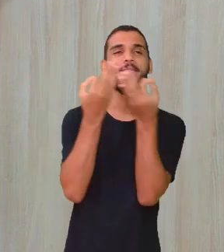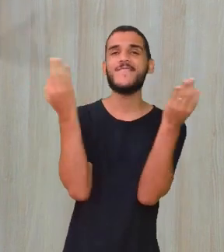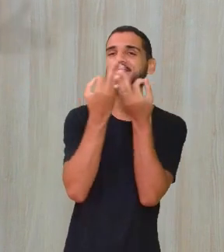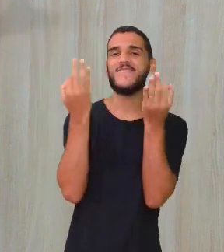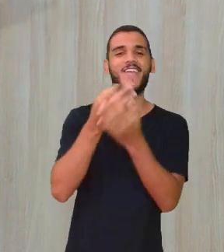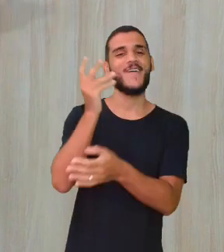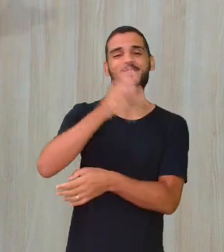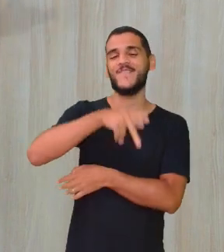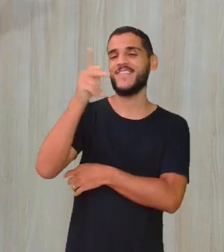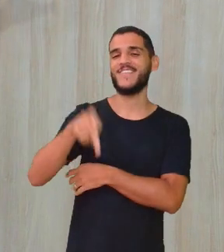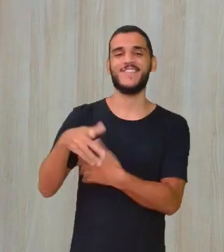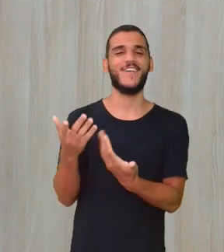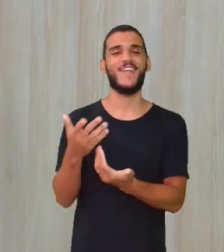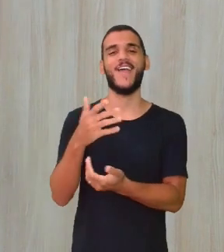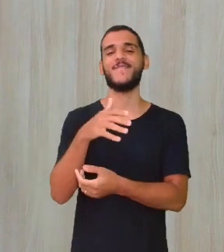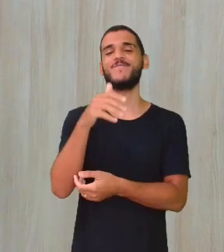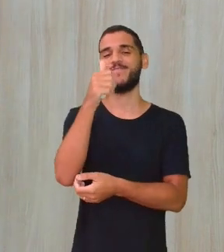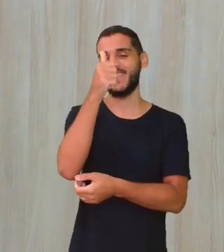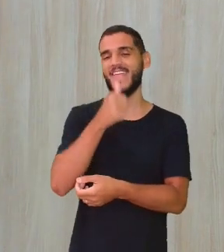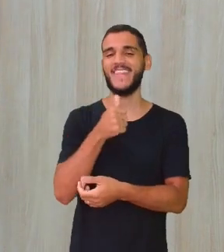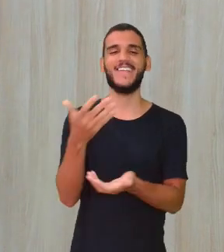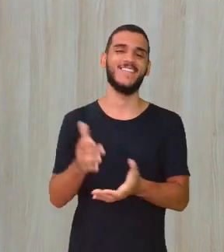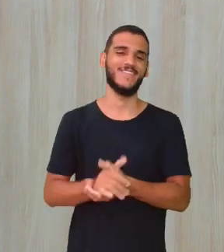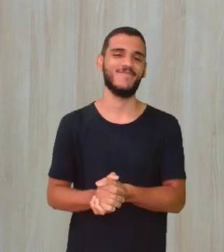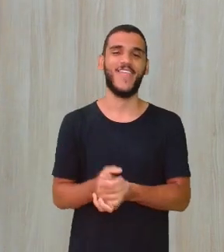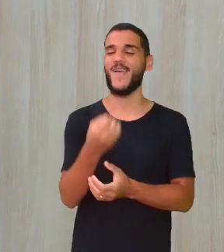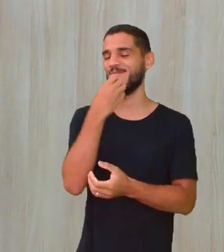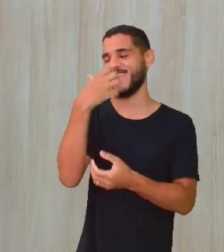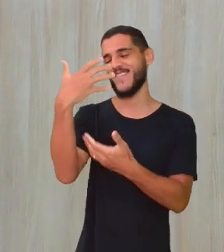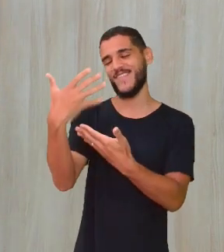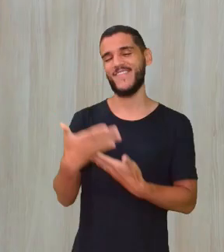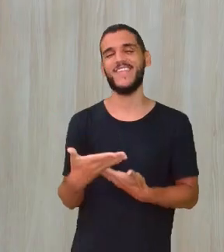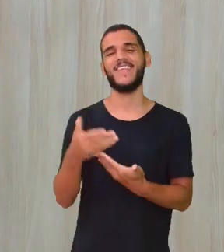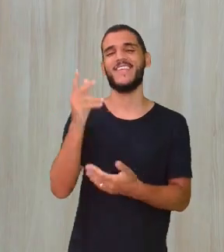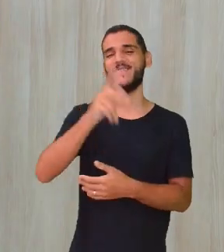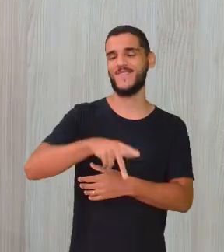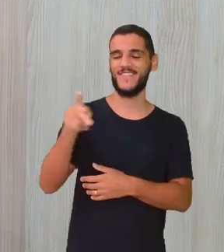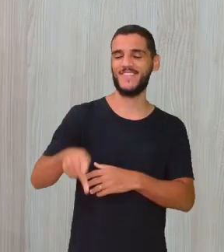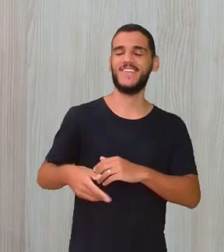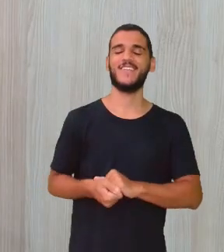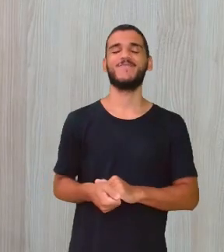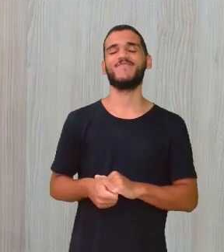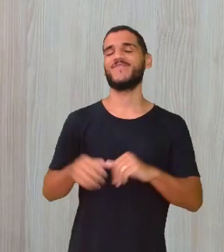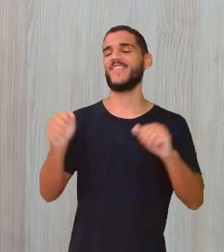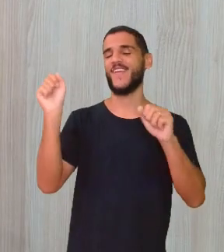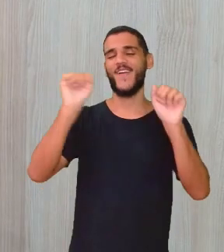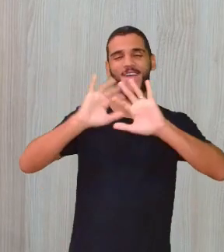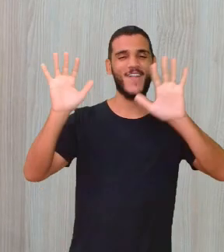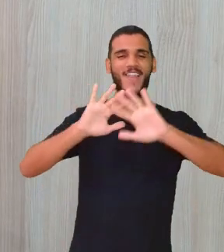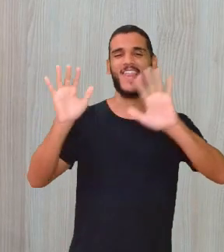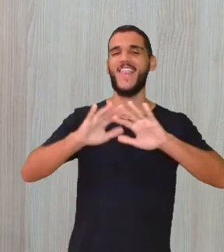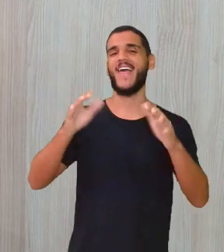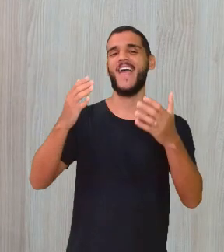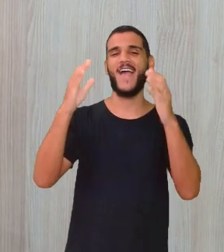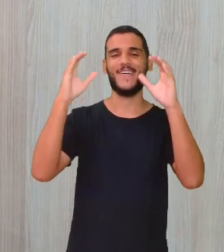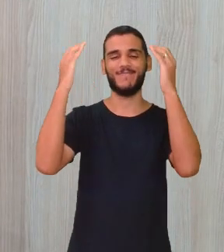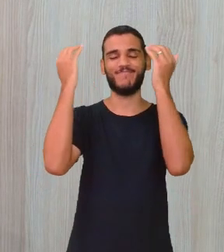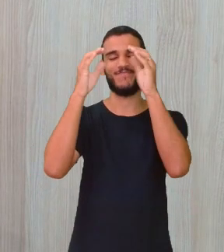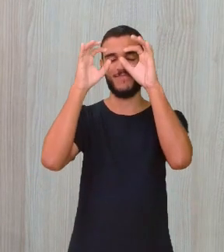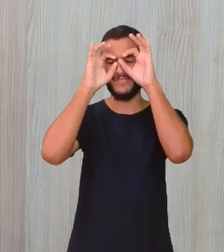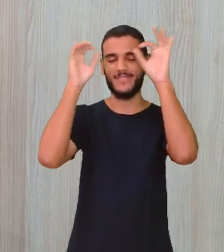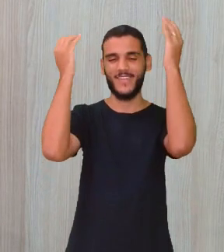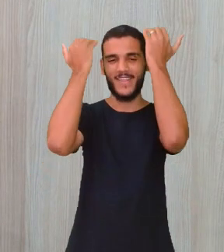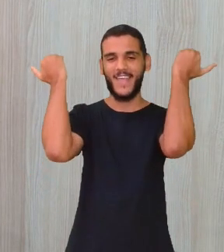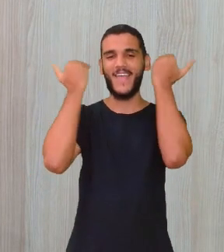Perfeita! Professora Adriana Maria. Olá, professora, bem-vinda à nossa aula de hoje. Olá, Camila. Ela me faz rir,